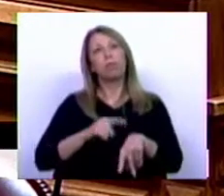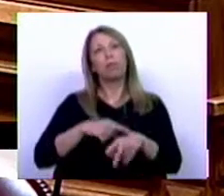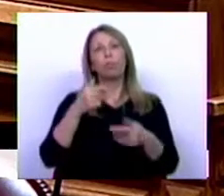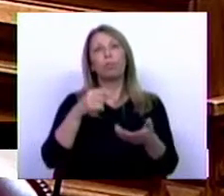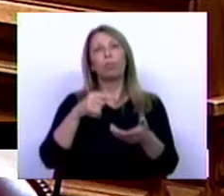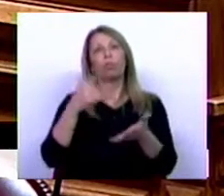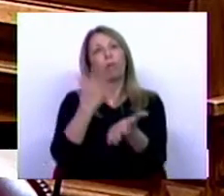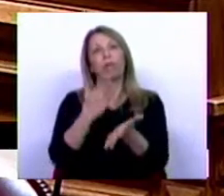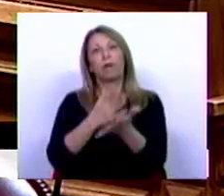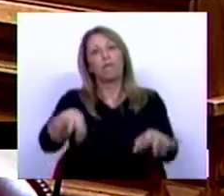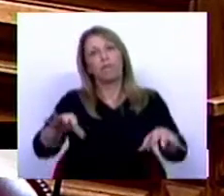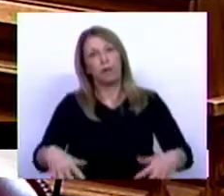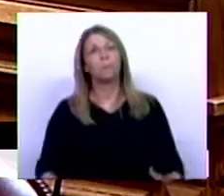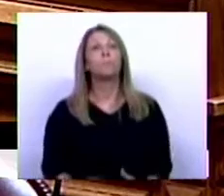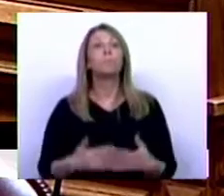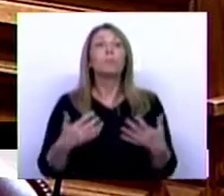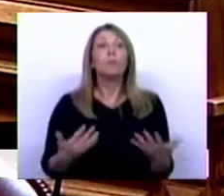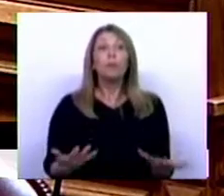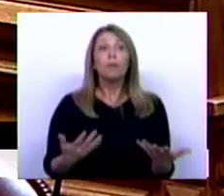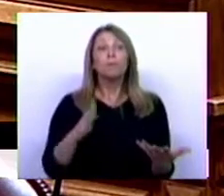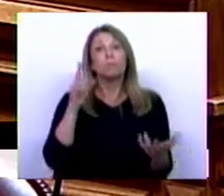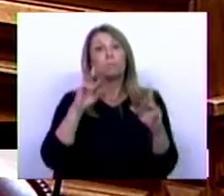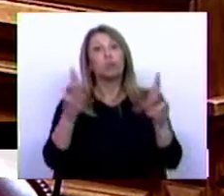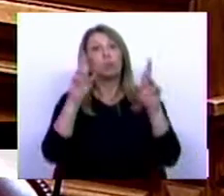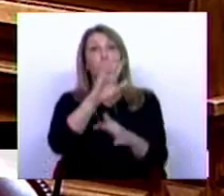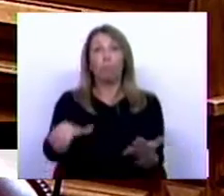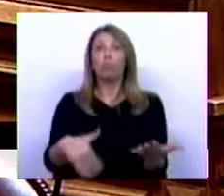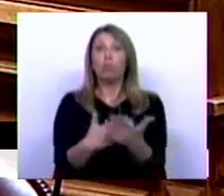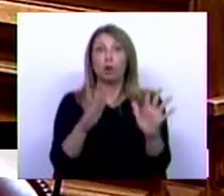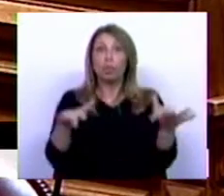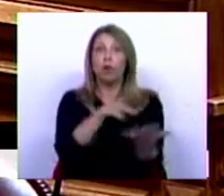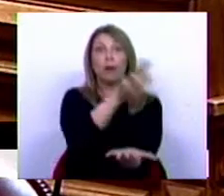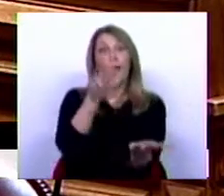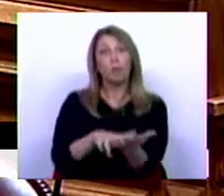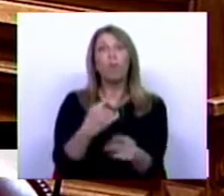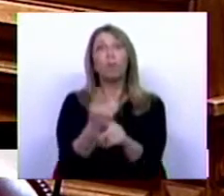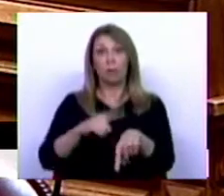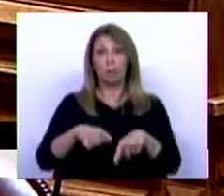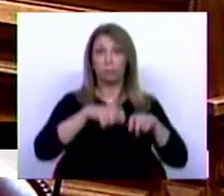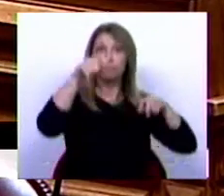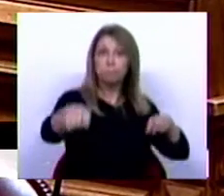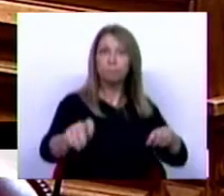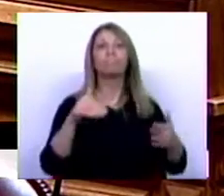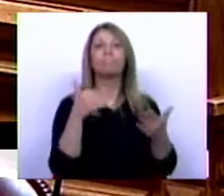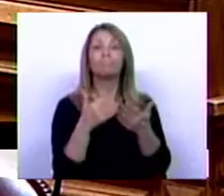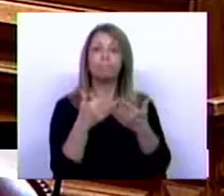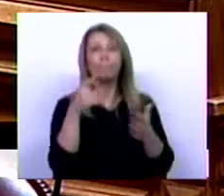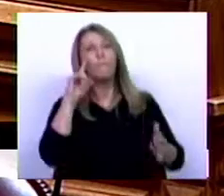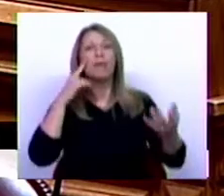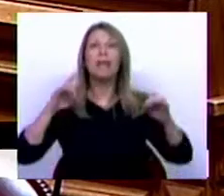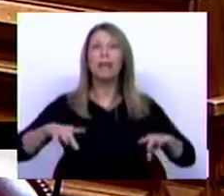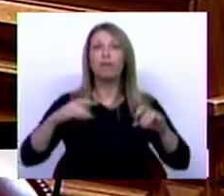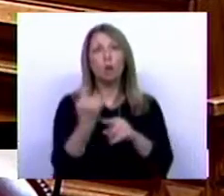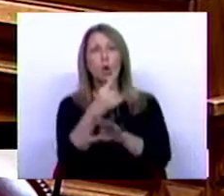Nós esperamos que esta proposta possa vir a ser aprovada porque esta moratória previne externalidades negativas sobre